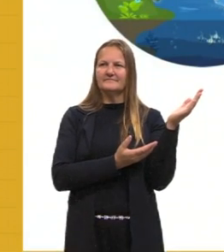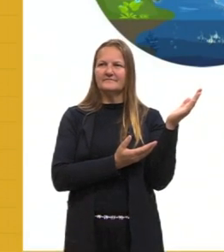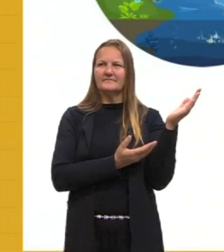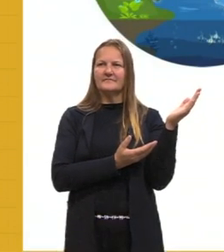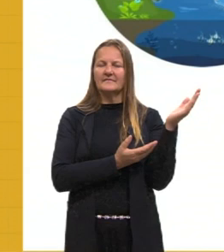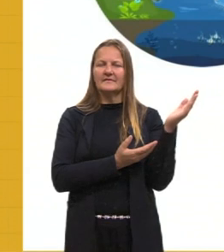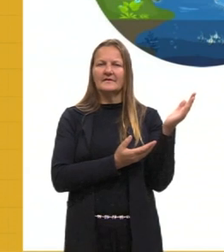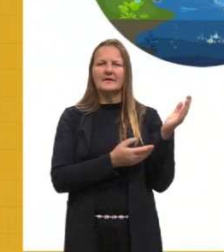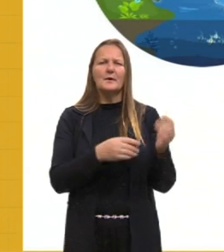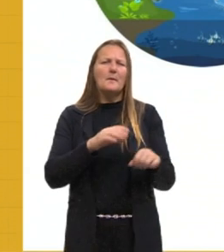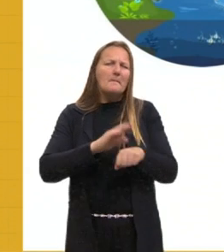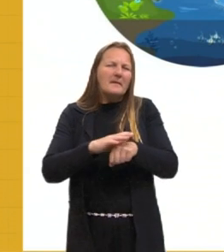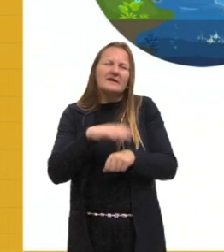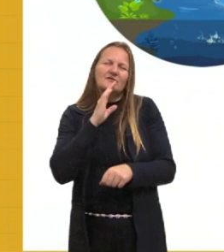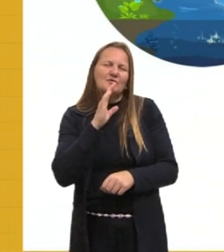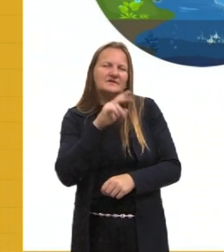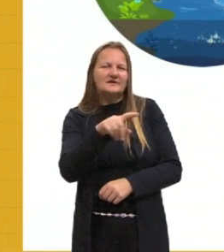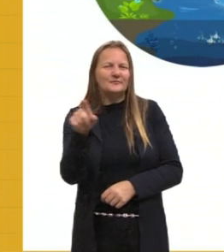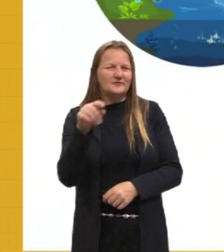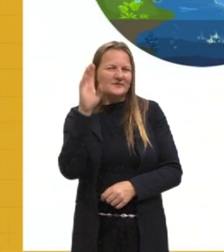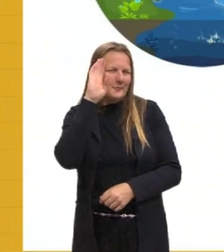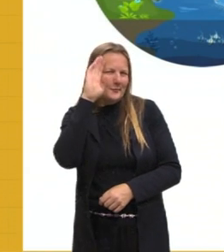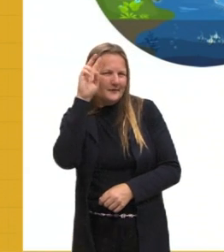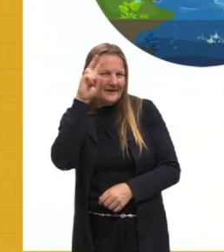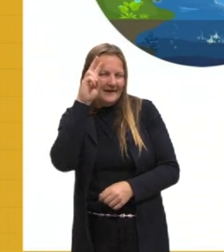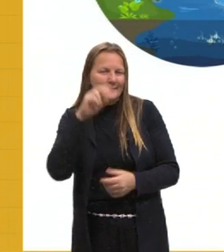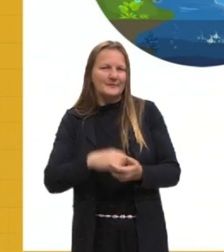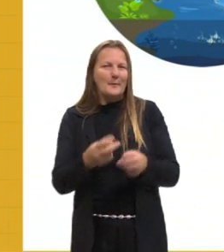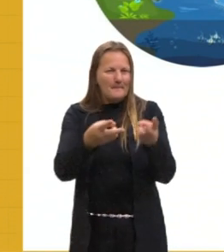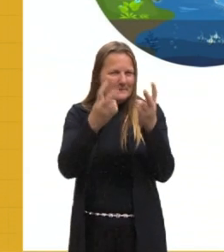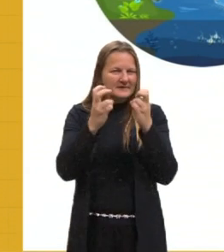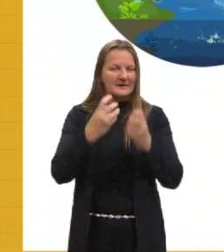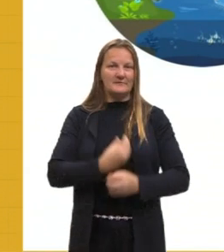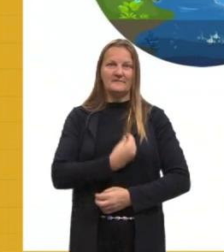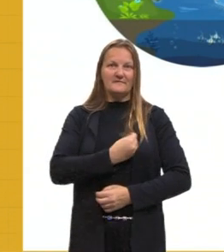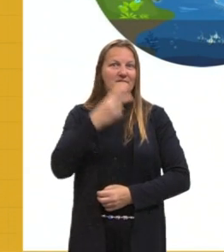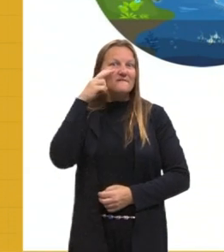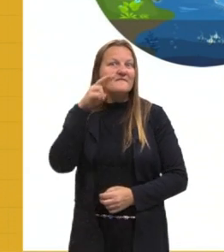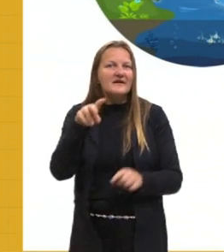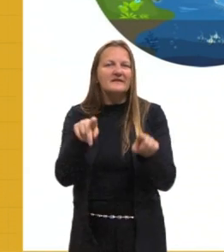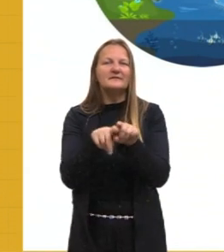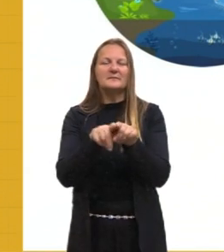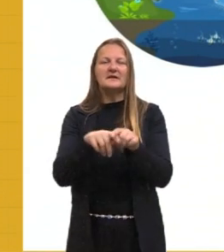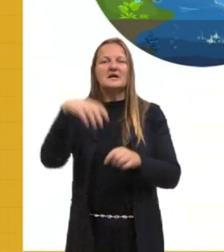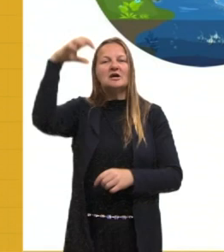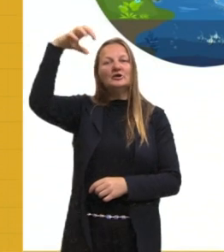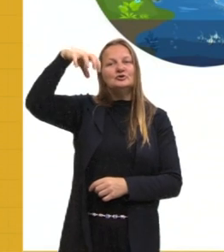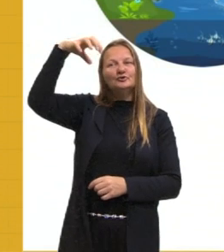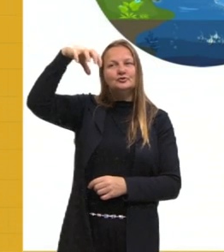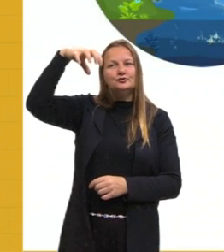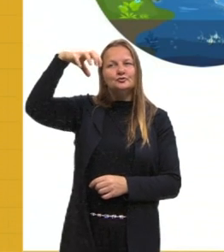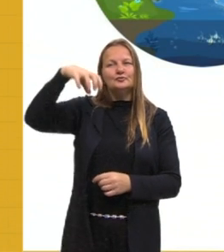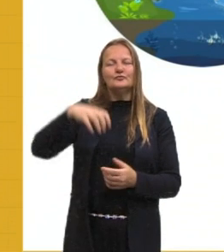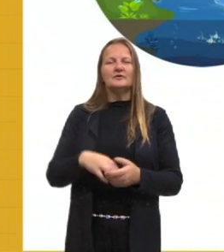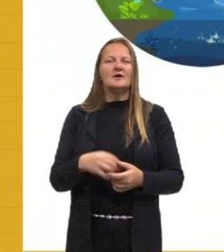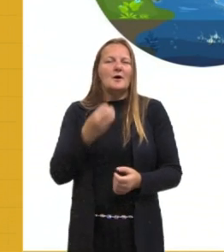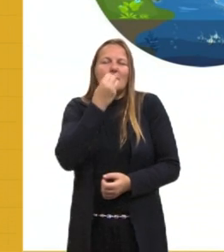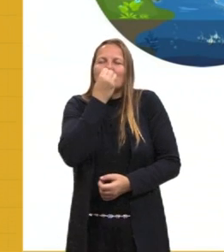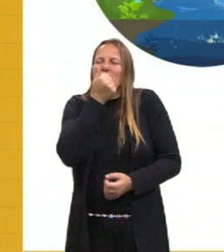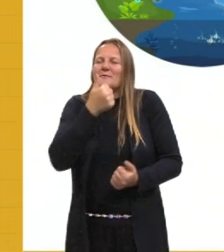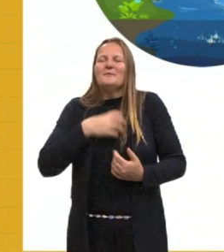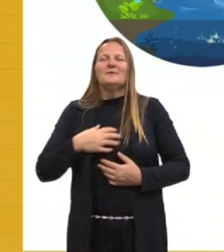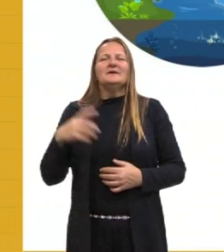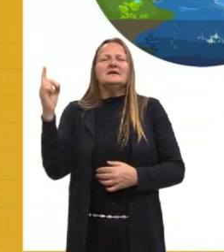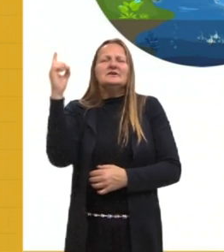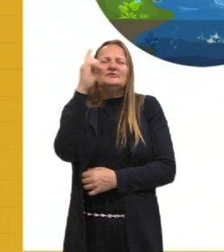o que a gente lembra mais, o a gente percebe mais e vê, né, através da chuva. Coisa boa, né, depois de um